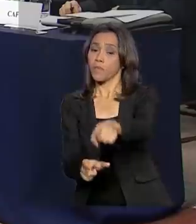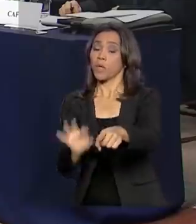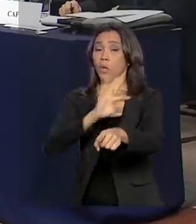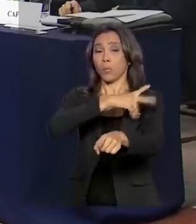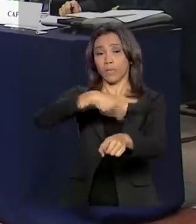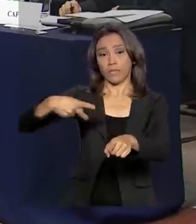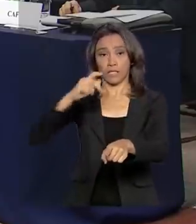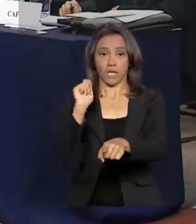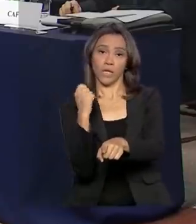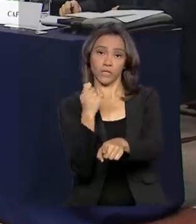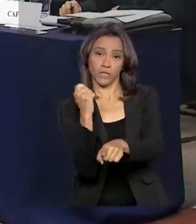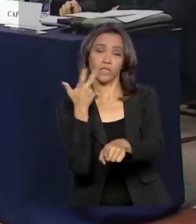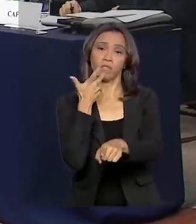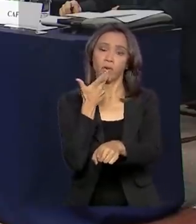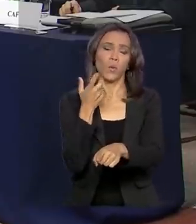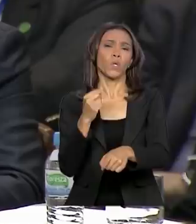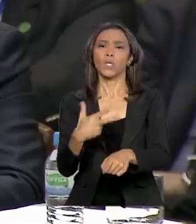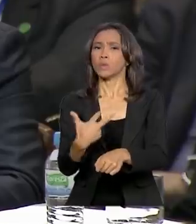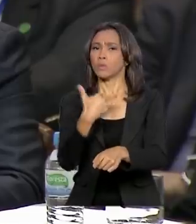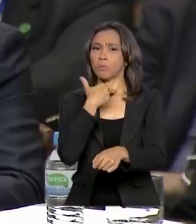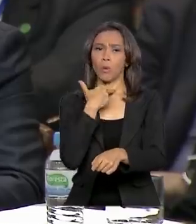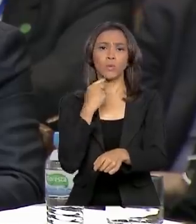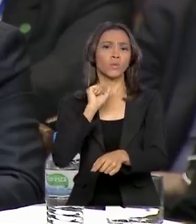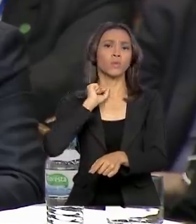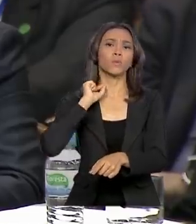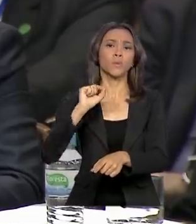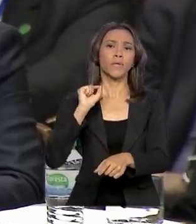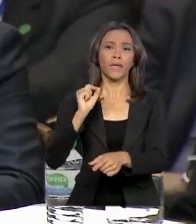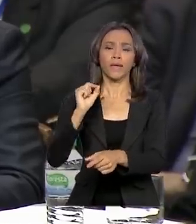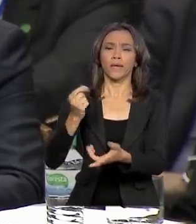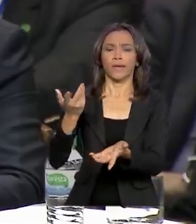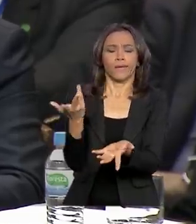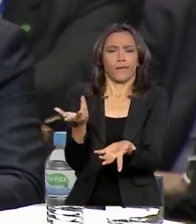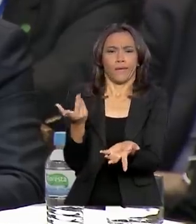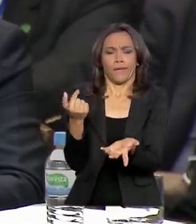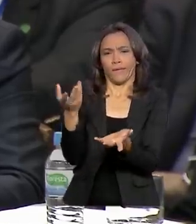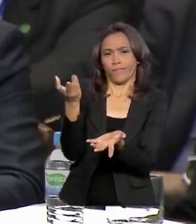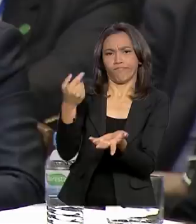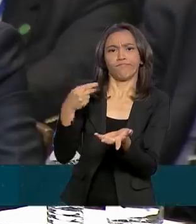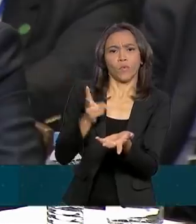Macri ressaltou que não se pode abrir mão do compromisso democrático na região.